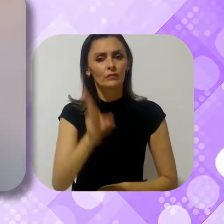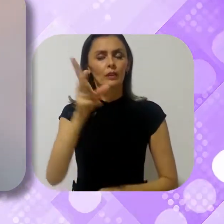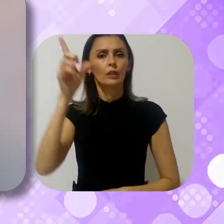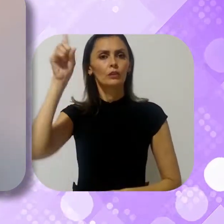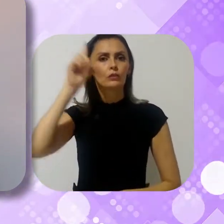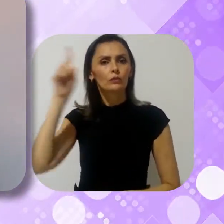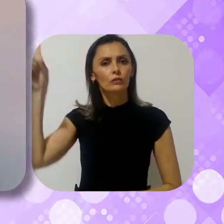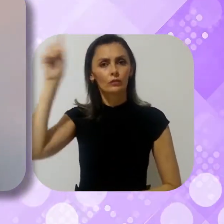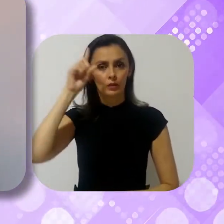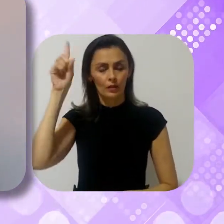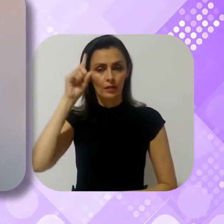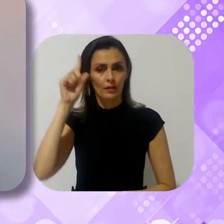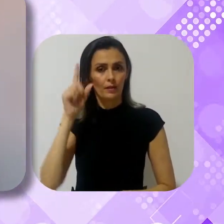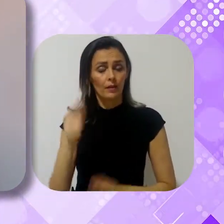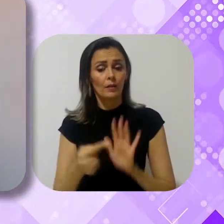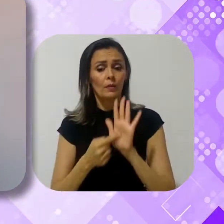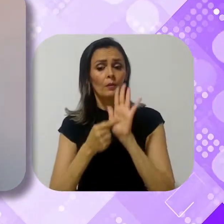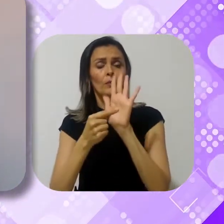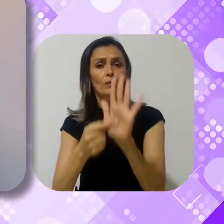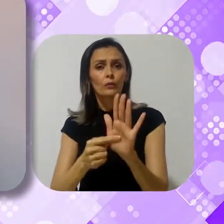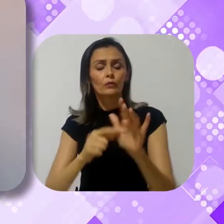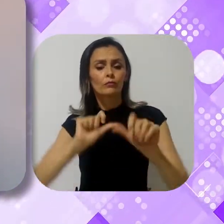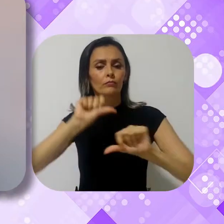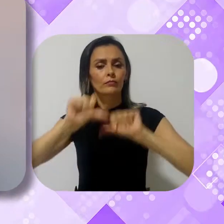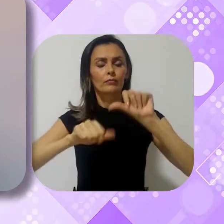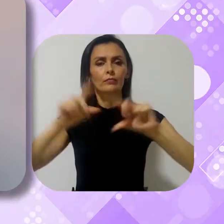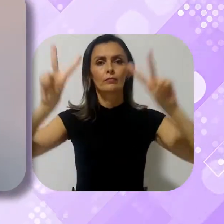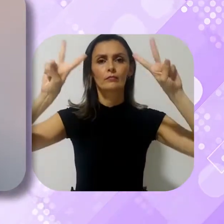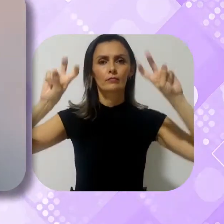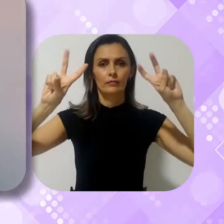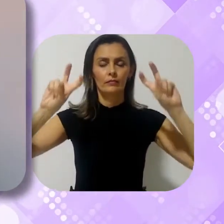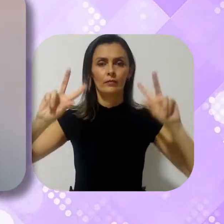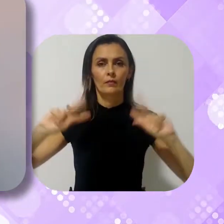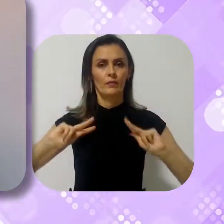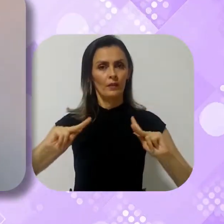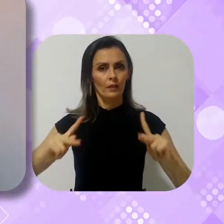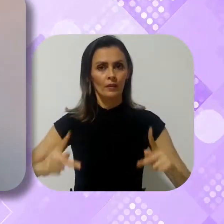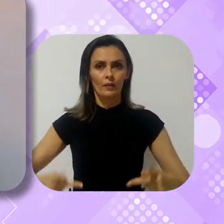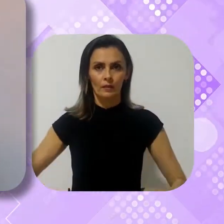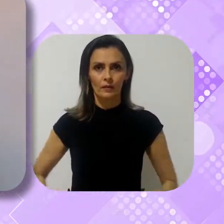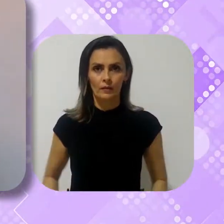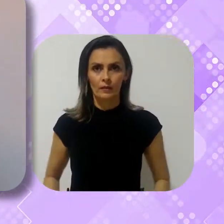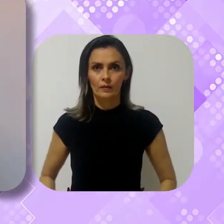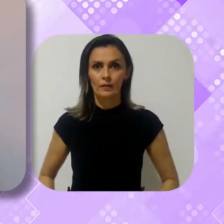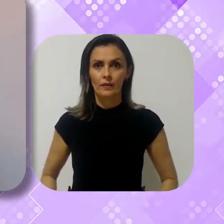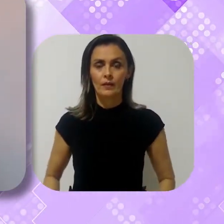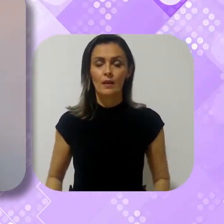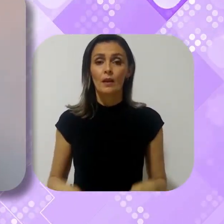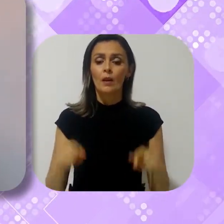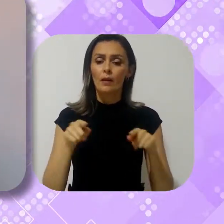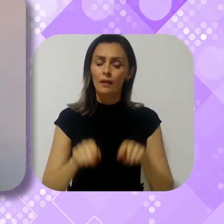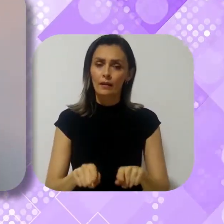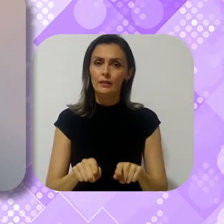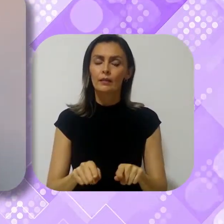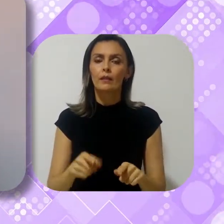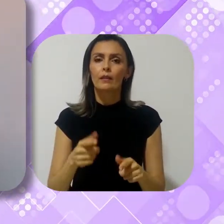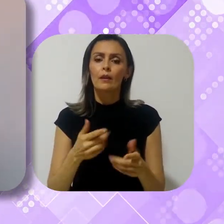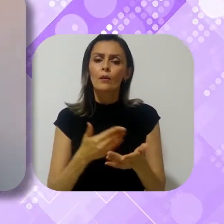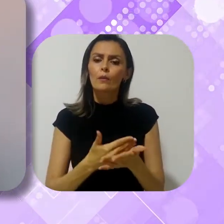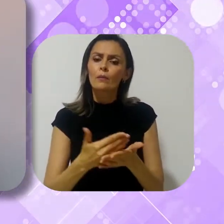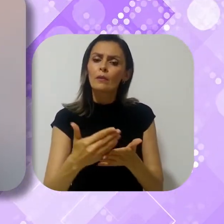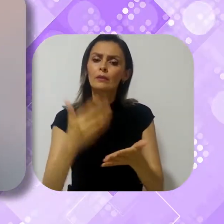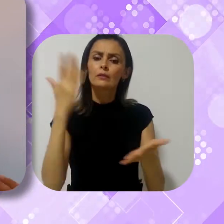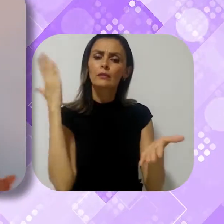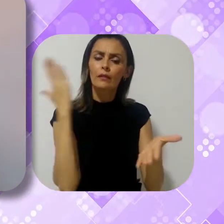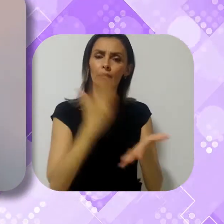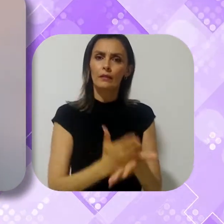diária, mas traz consigo a premissa da Primavera, que é a ressignificação do ser humano a partir dessa